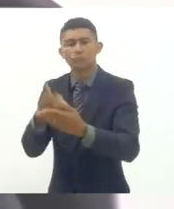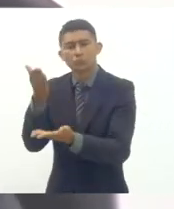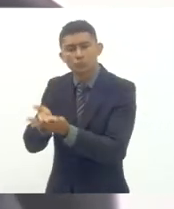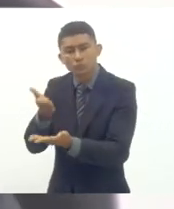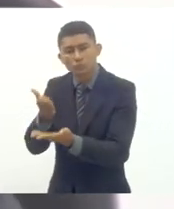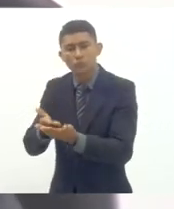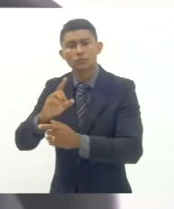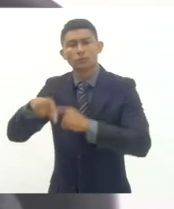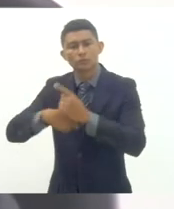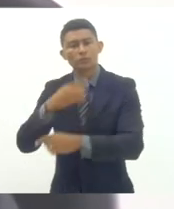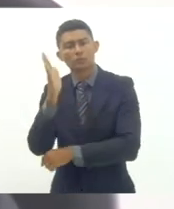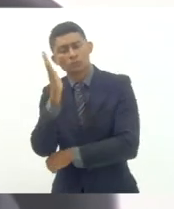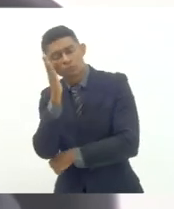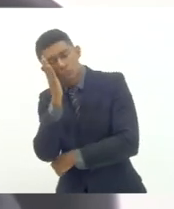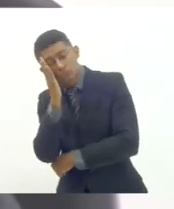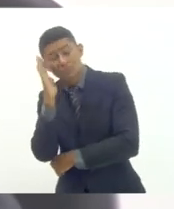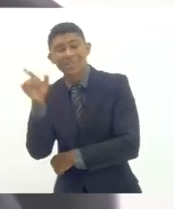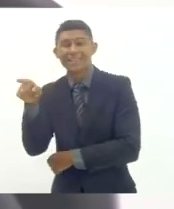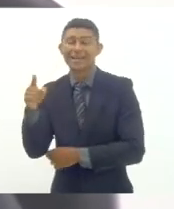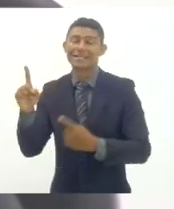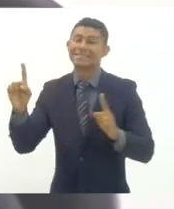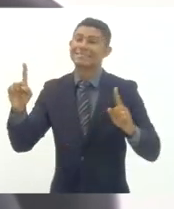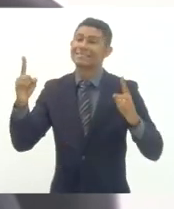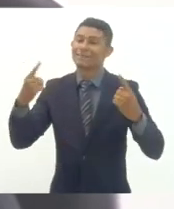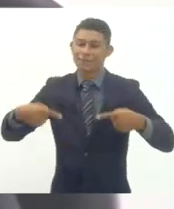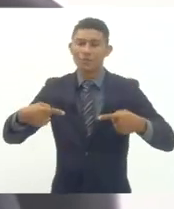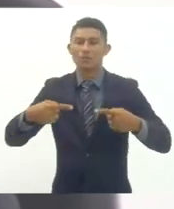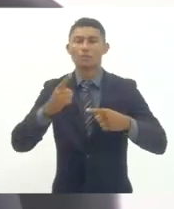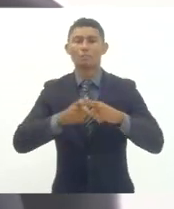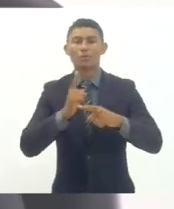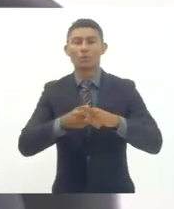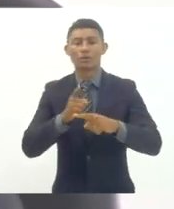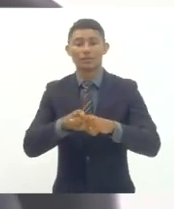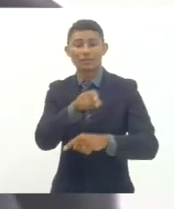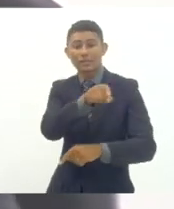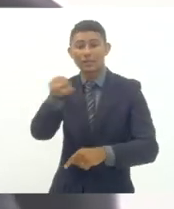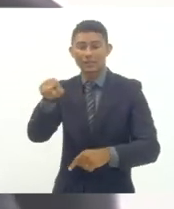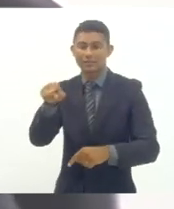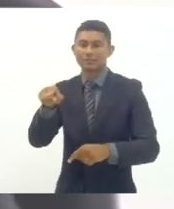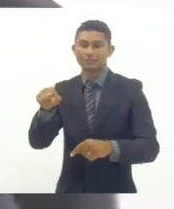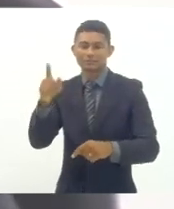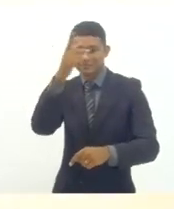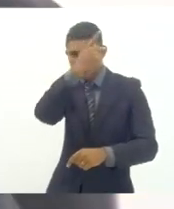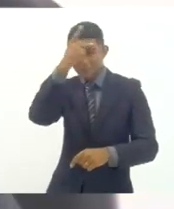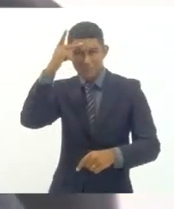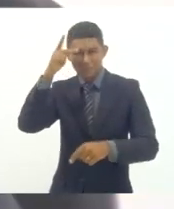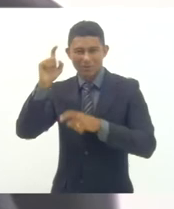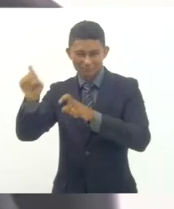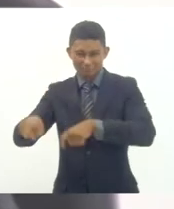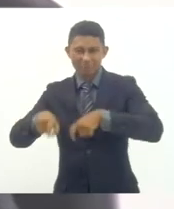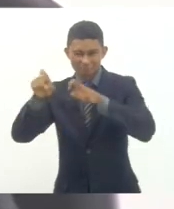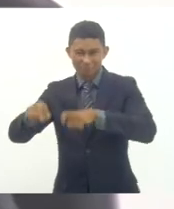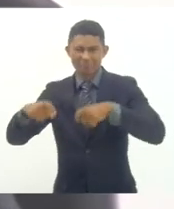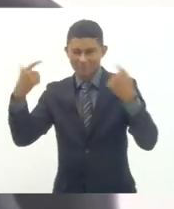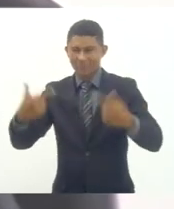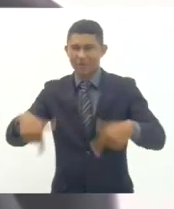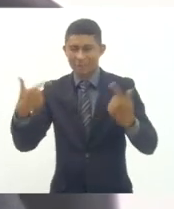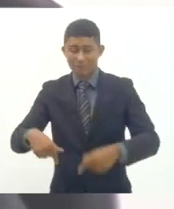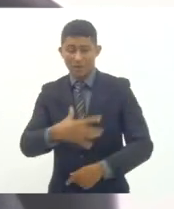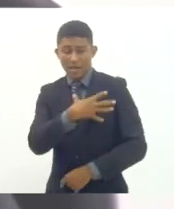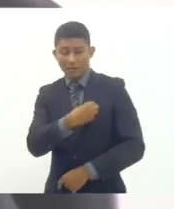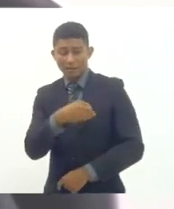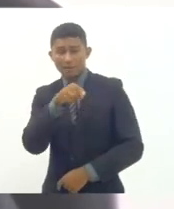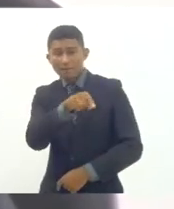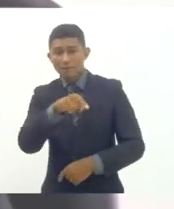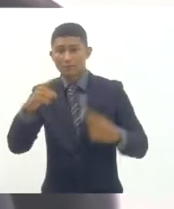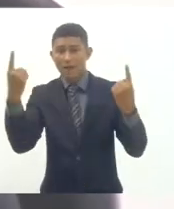os filhos dos trabalhadores do campo têm uma vida de enorme privações então o desafio para que essa escola garanta